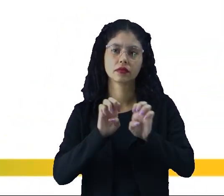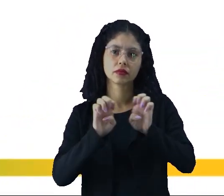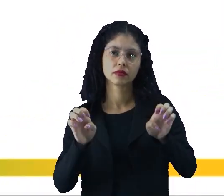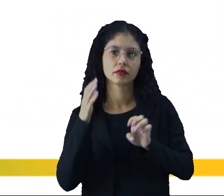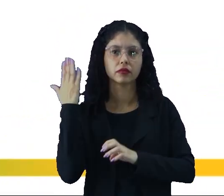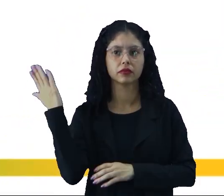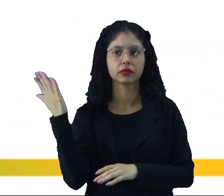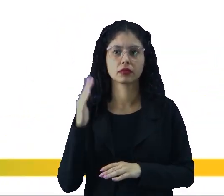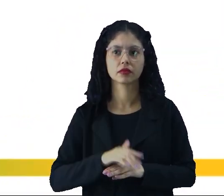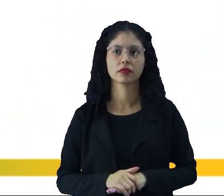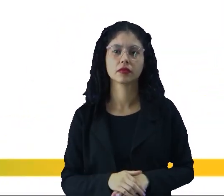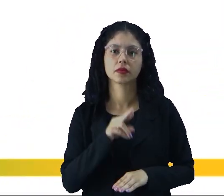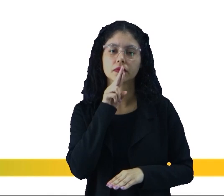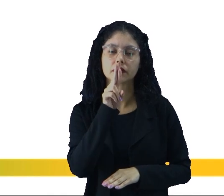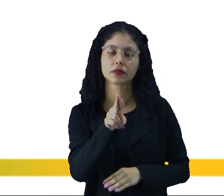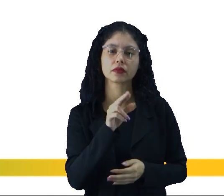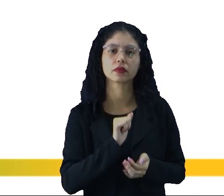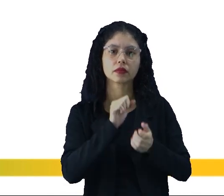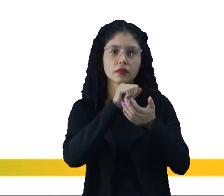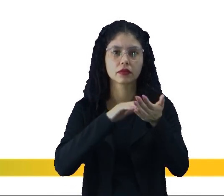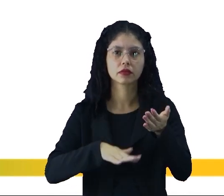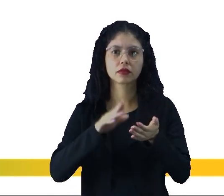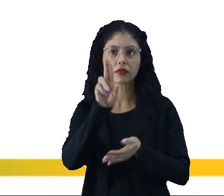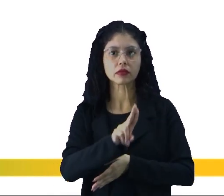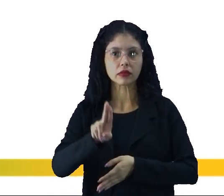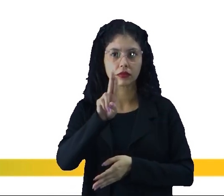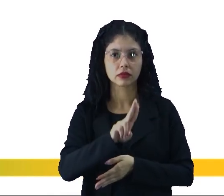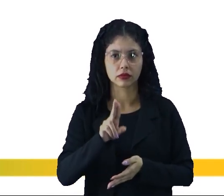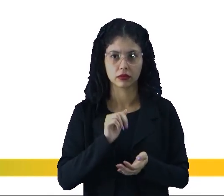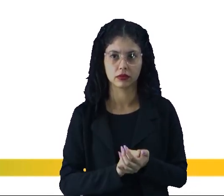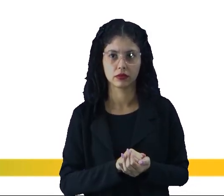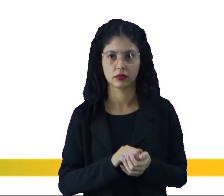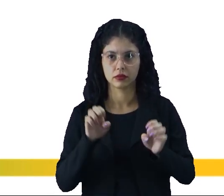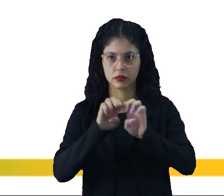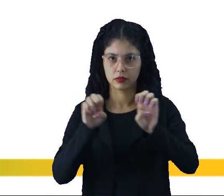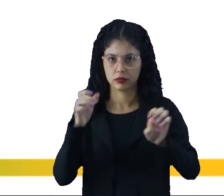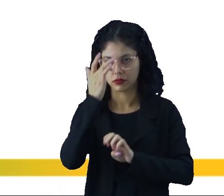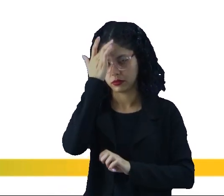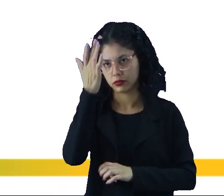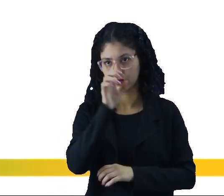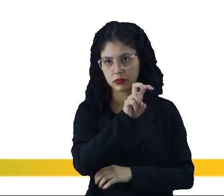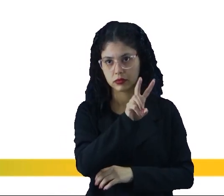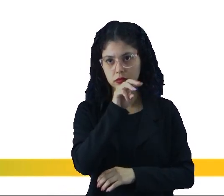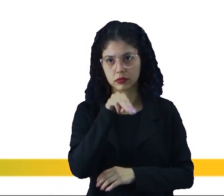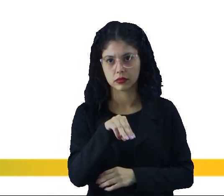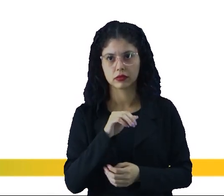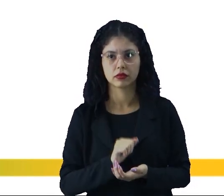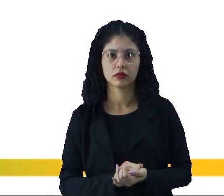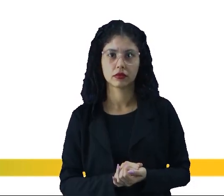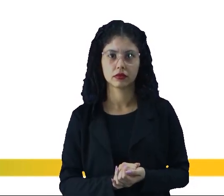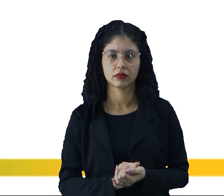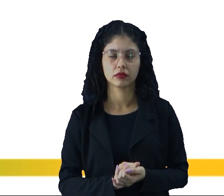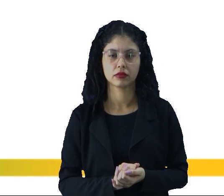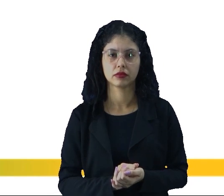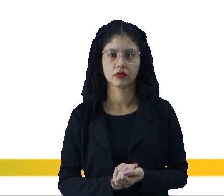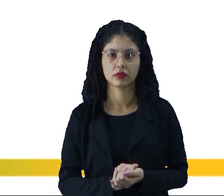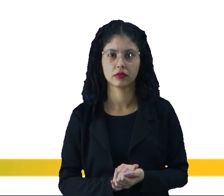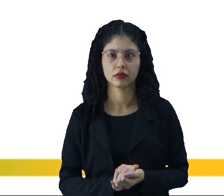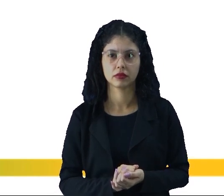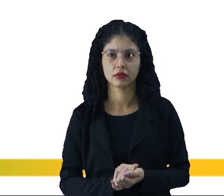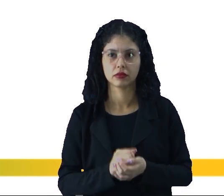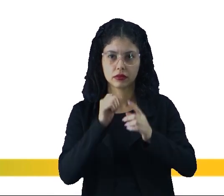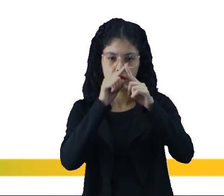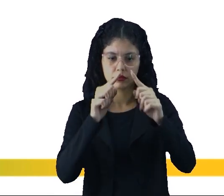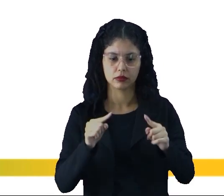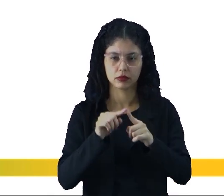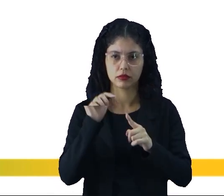questão? Para resolver essa questão nós vamos utilizar essa equação aqui bem fácil da velocidade média, né? Velocidade média